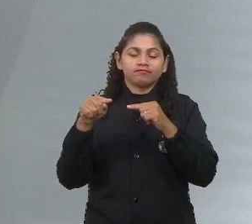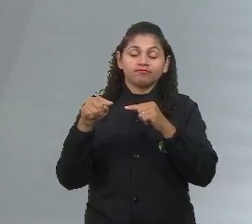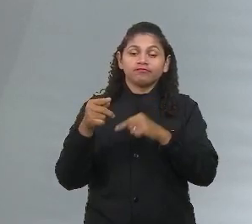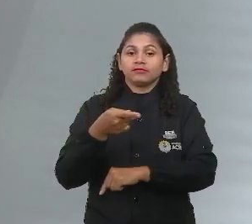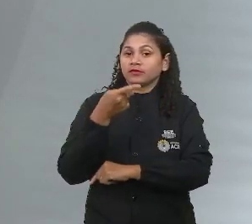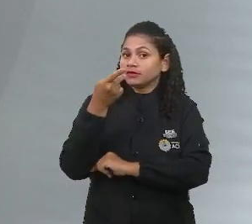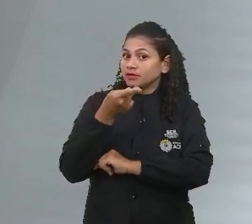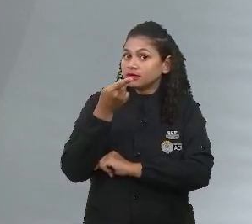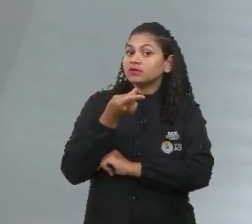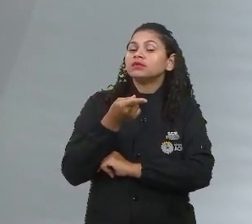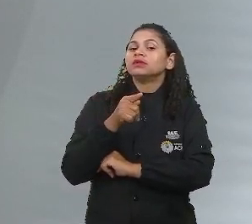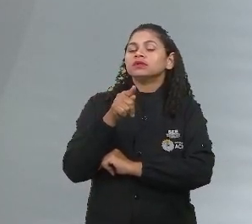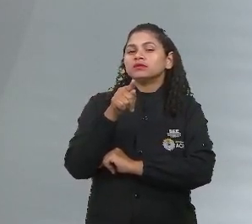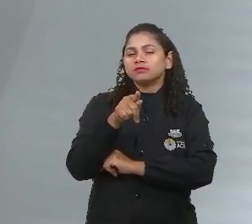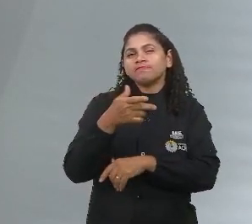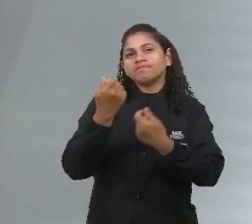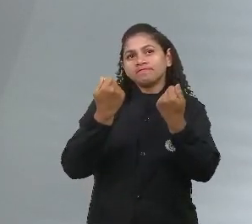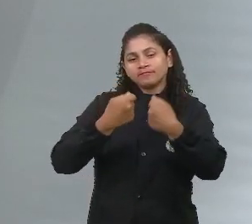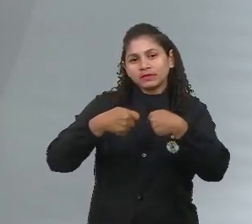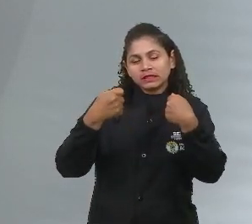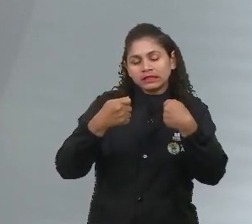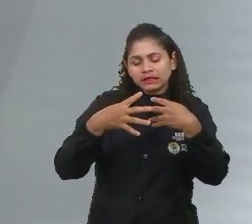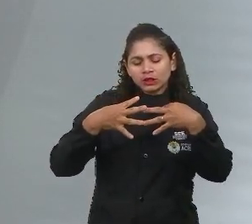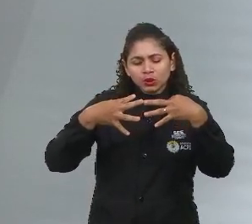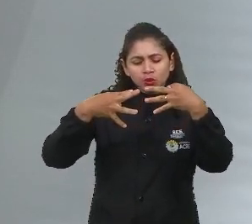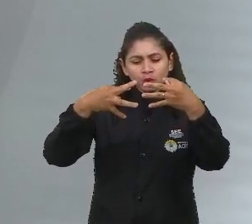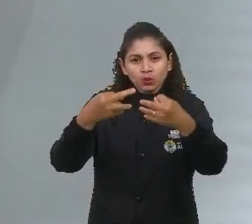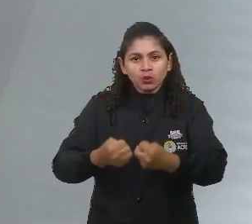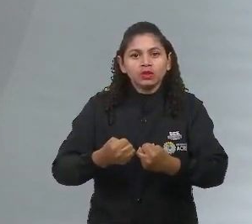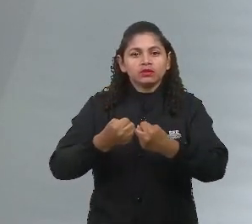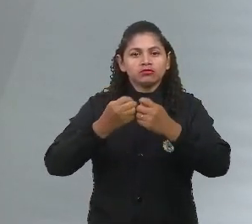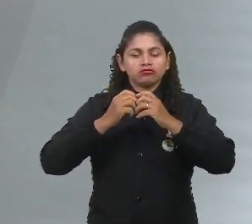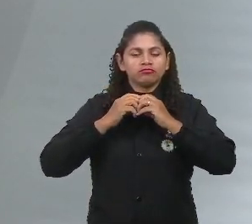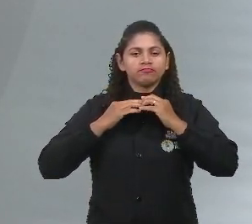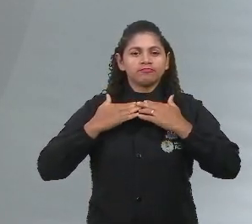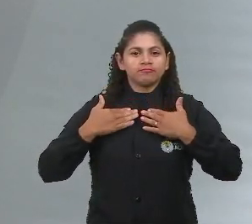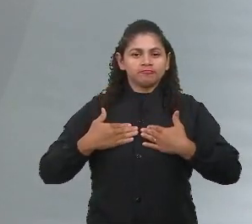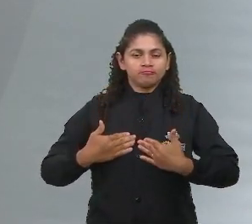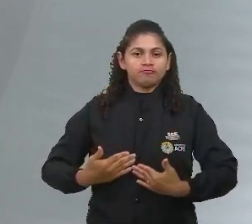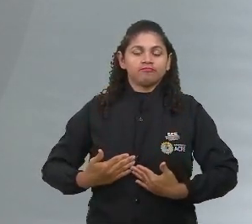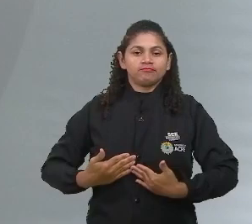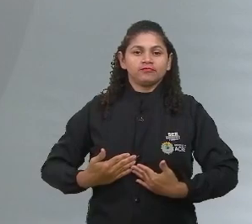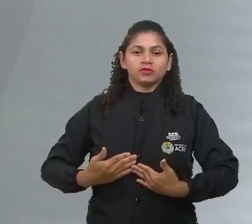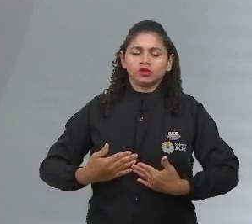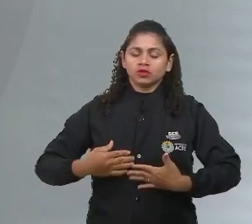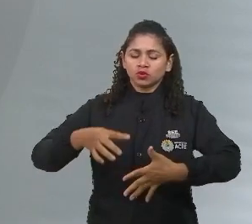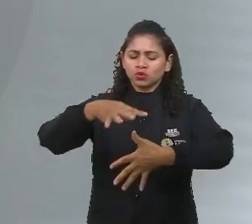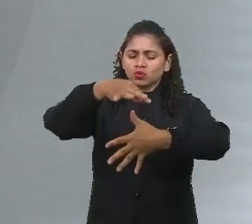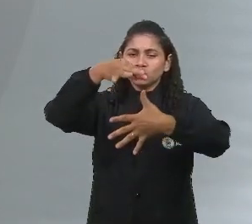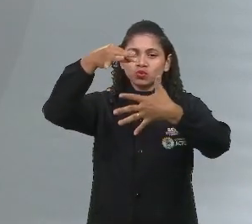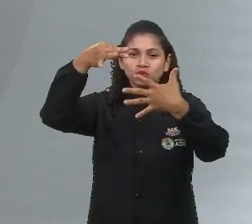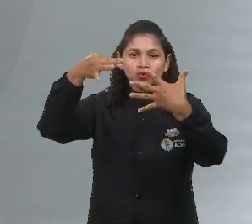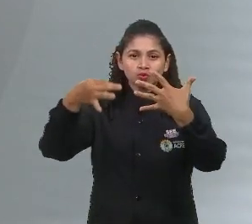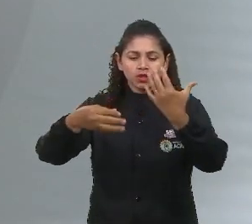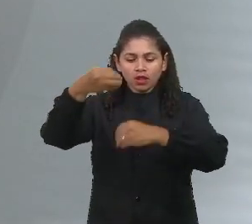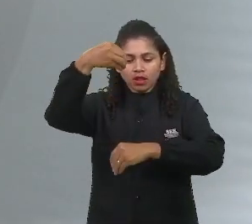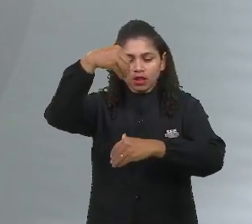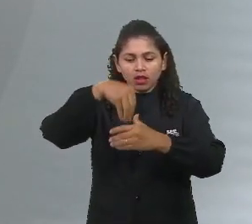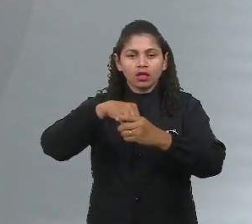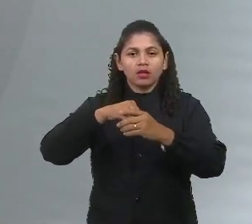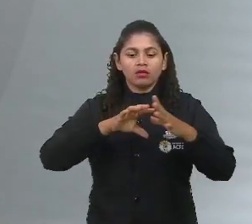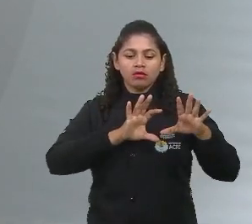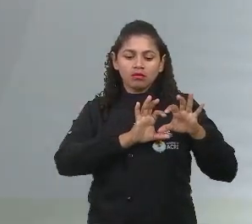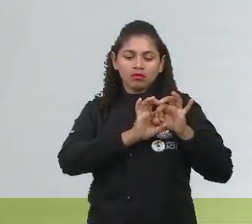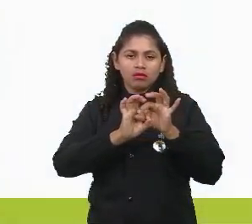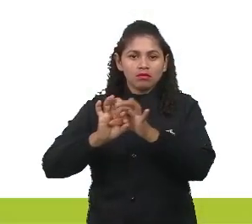estar em plenitude do ser, todos os elementos que me compõem dentro de um contexto